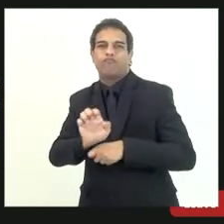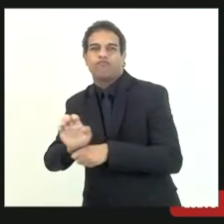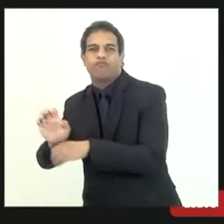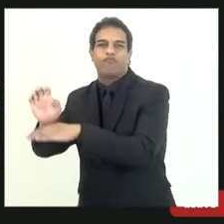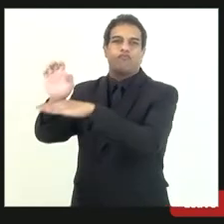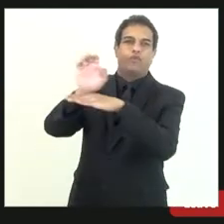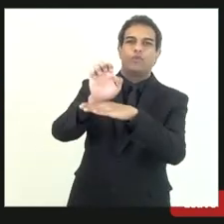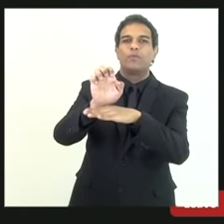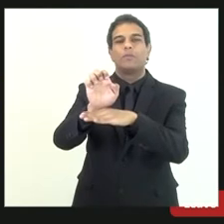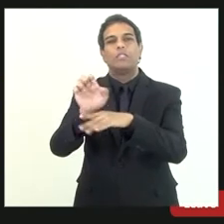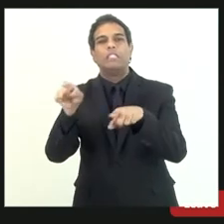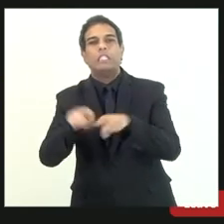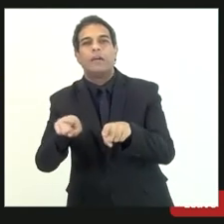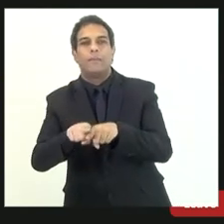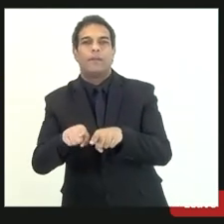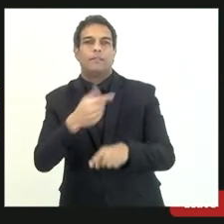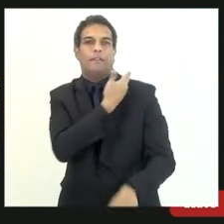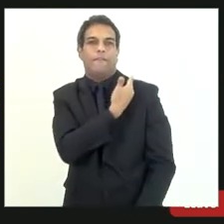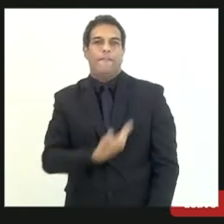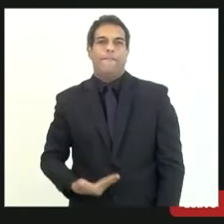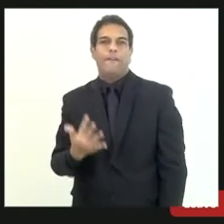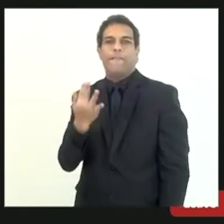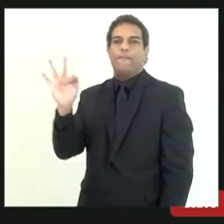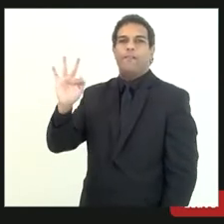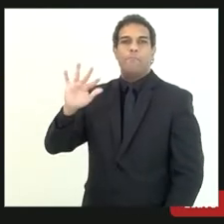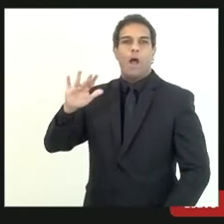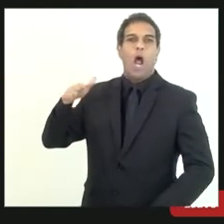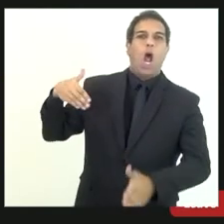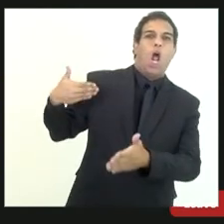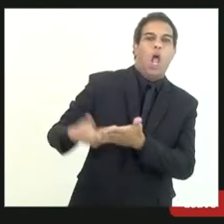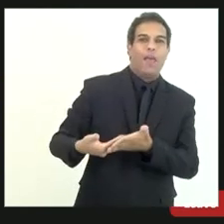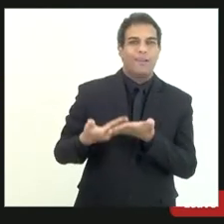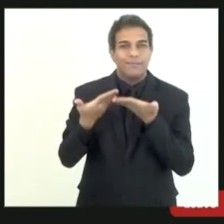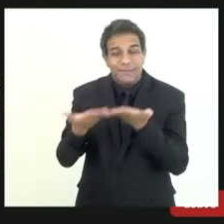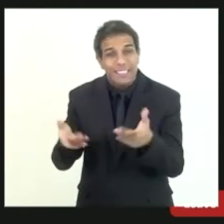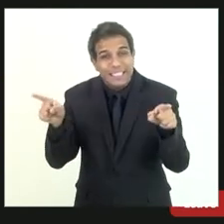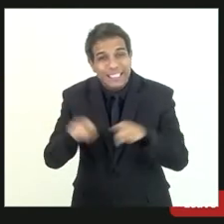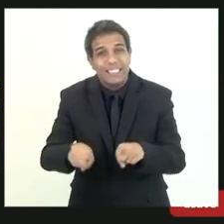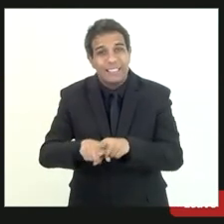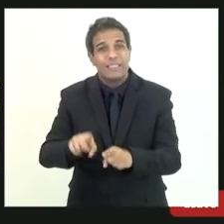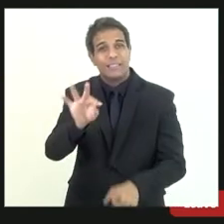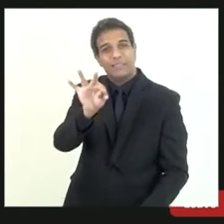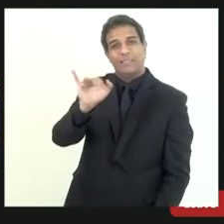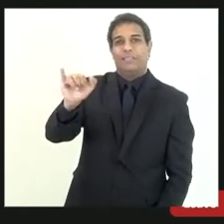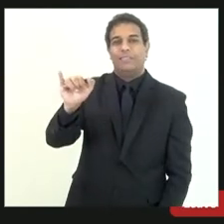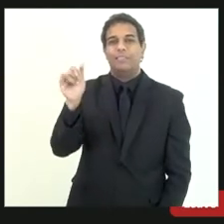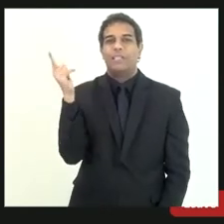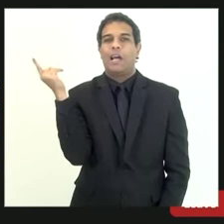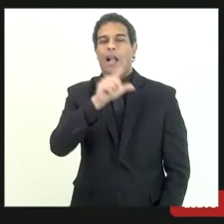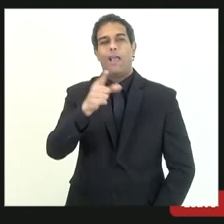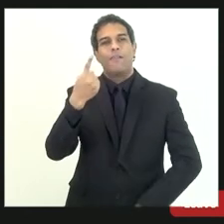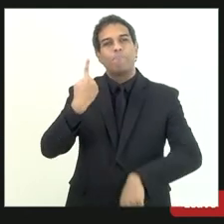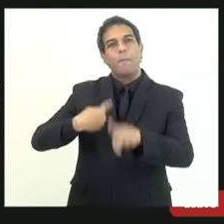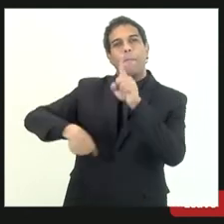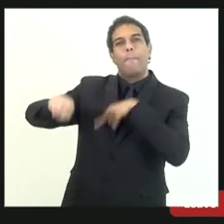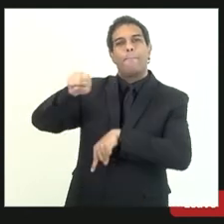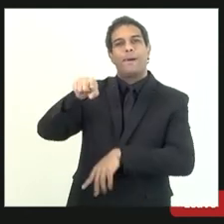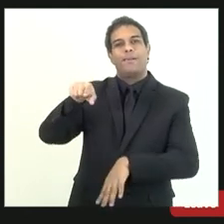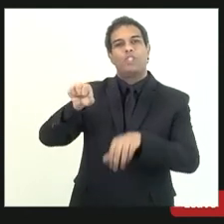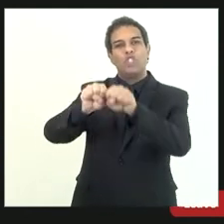demais estados inclusive a União que já está mais à frente mas também tem a intenção de evoluir ainda mais